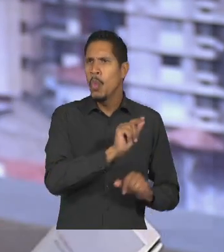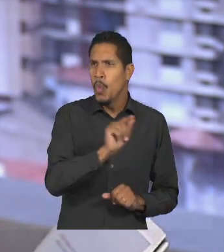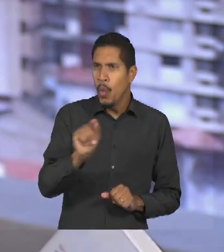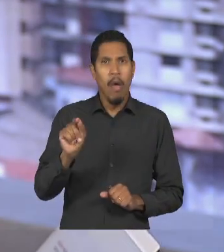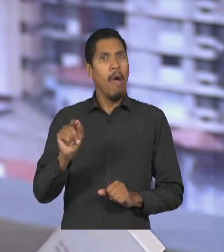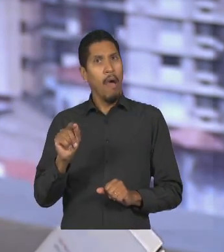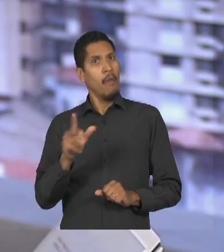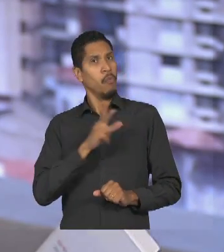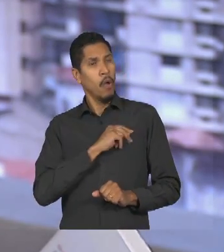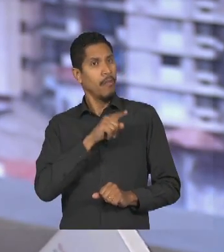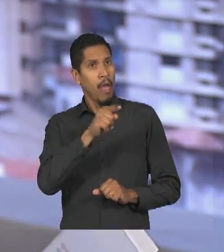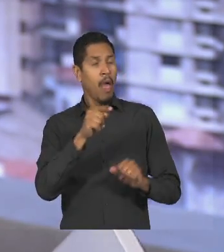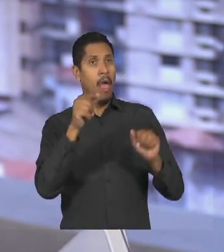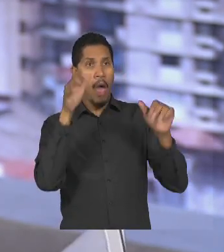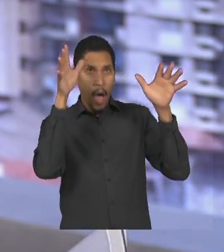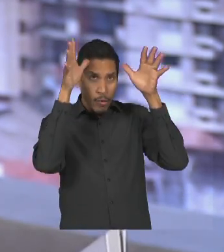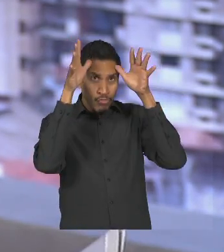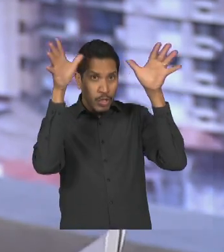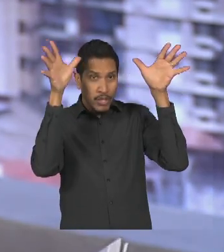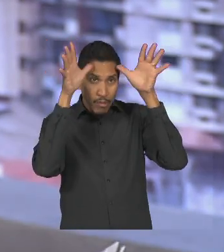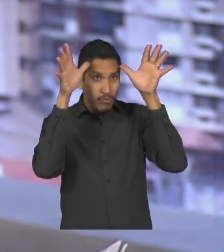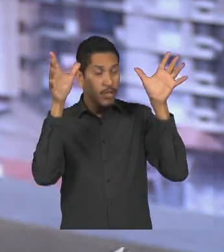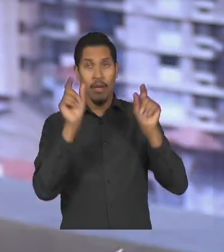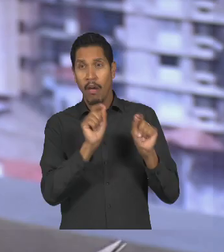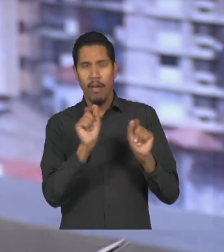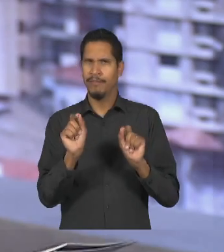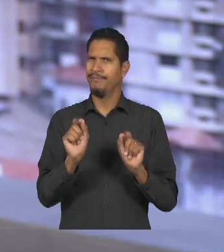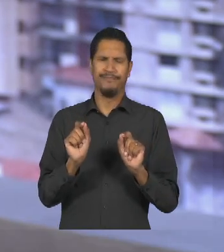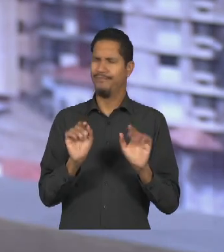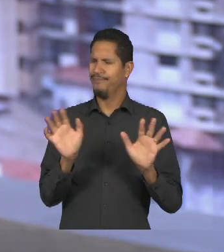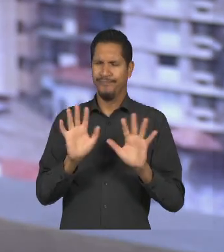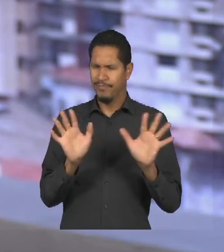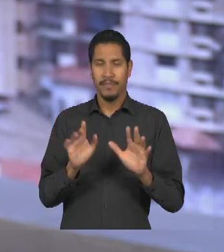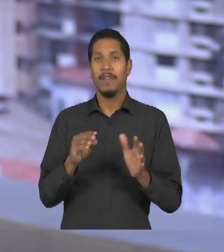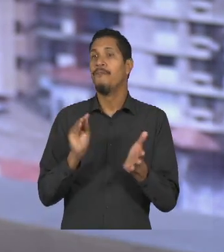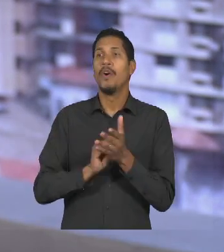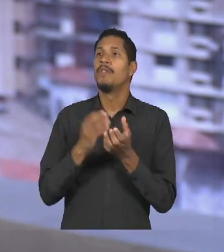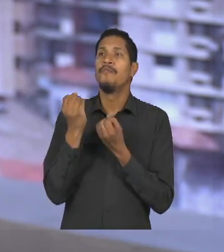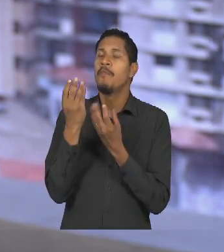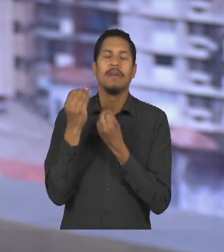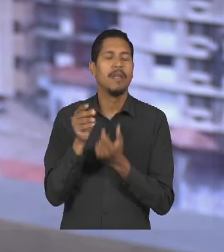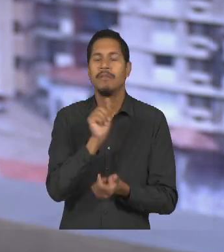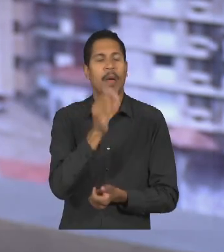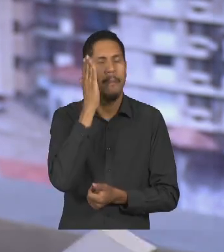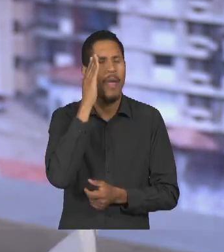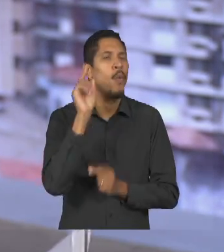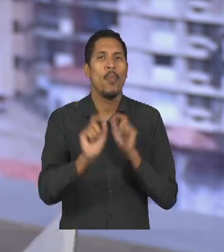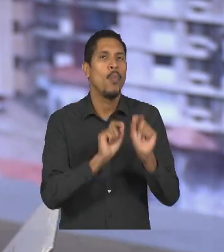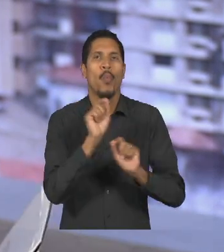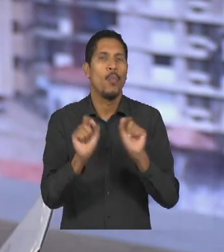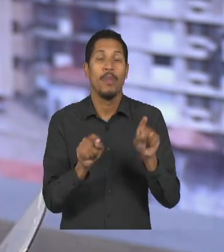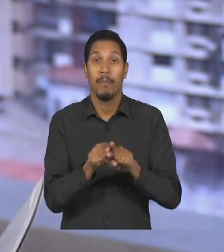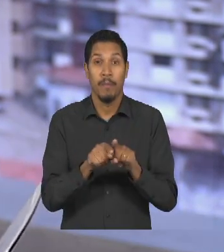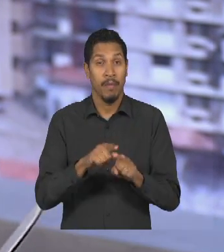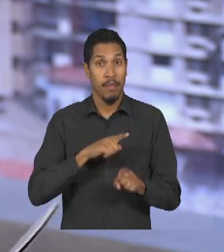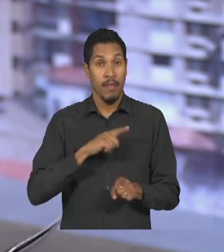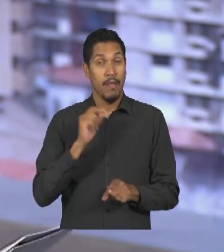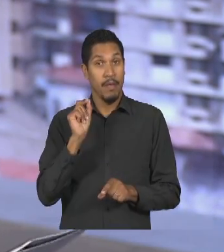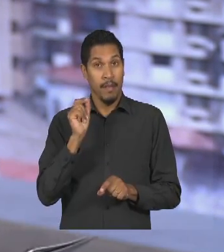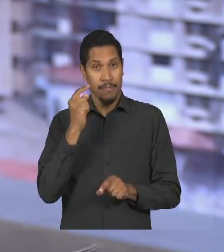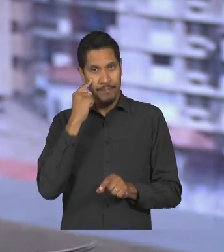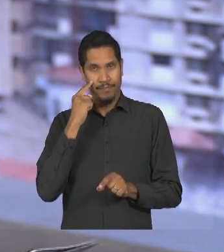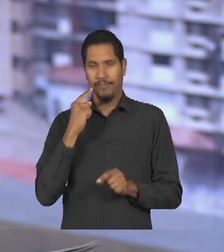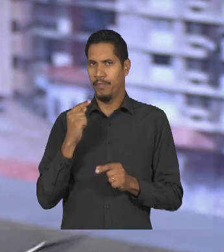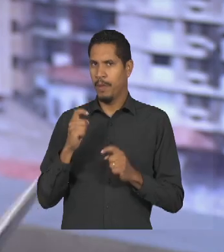Esse tipo de comentário só reforça o quanto a gente precisa de informação, afinal o que realmente vem acontecendo é que com o